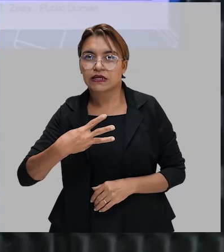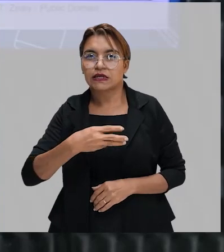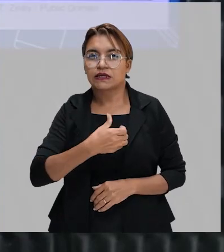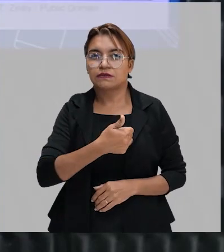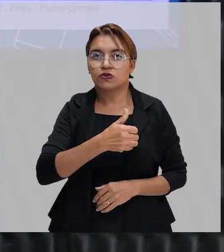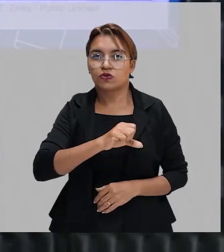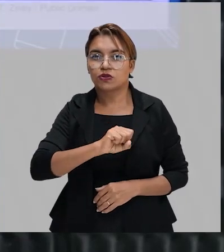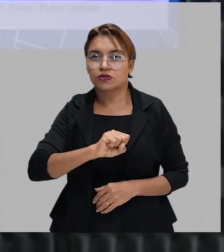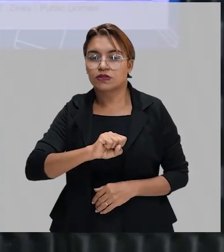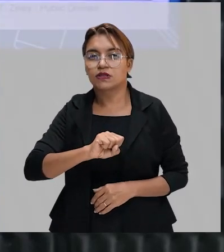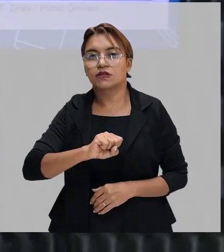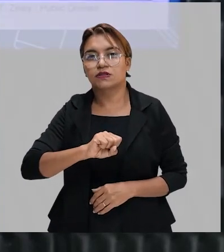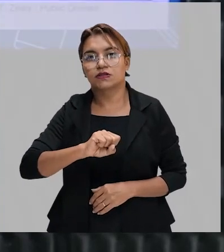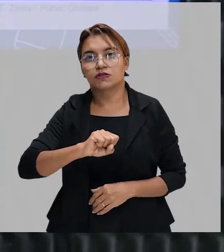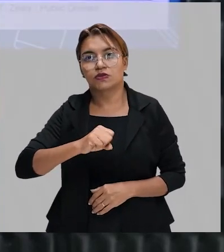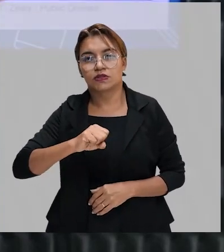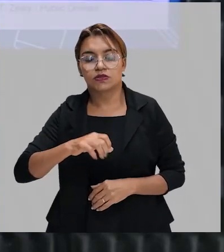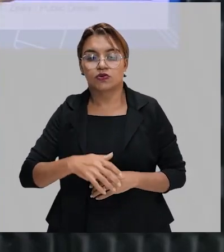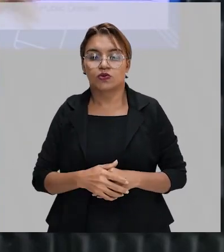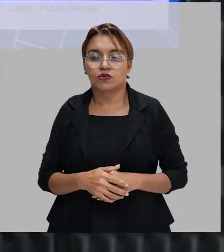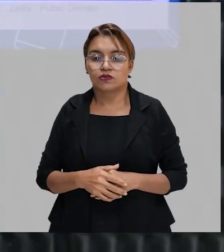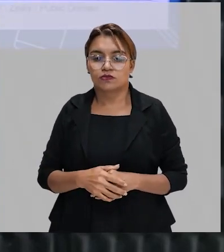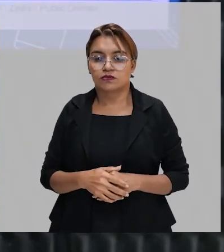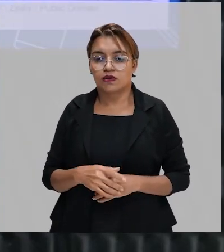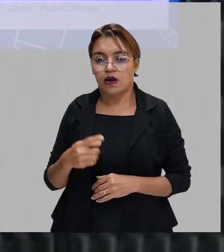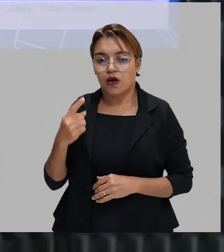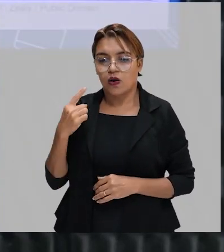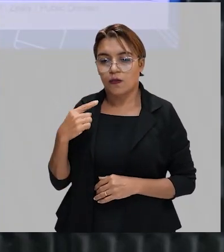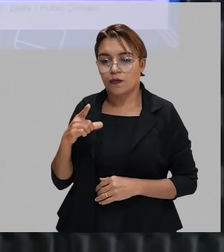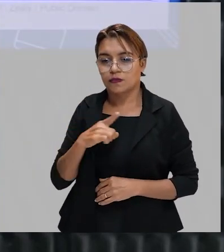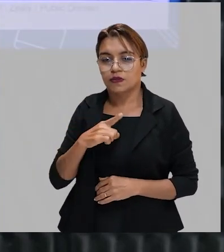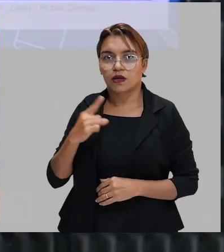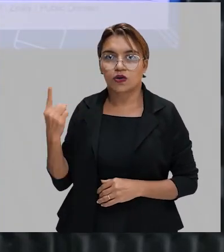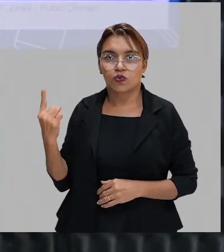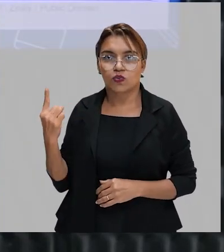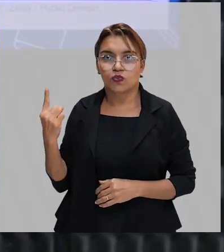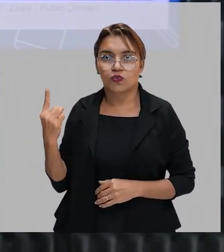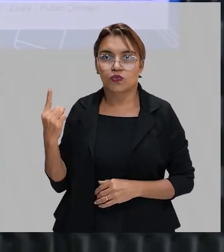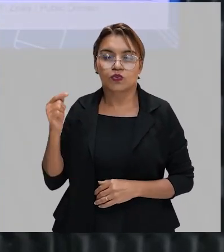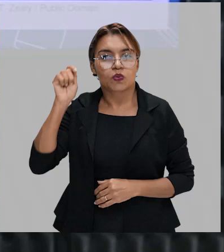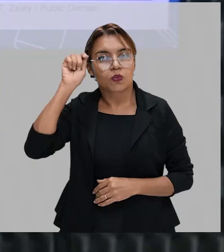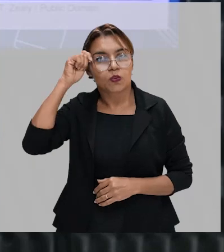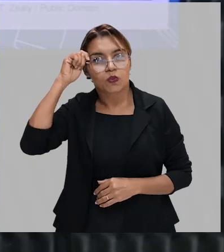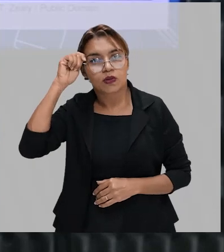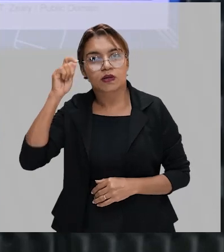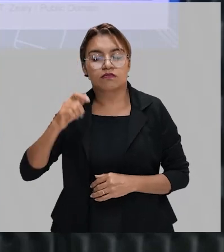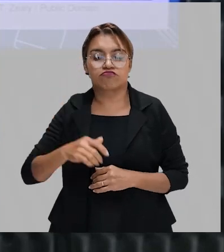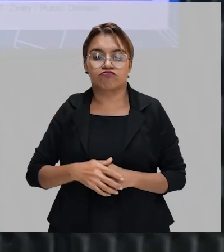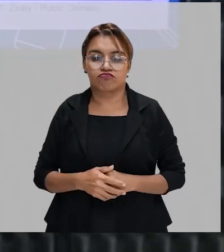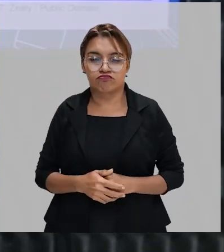1888, aí chega 1900, a gente ainda tem aqui a figura do negro, massacrada,